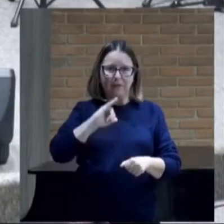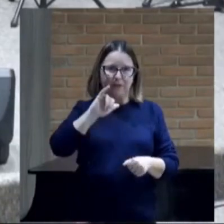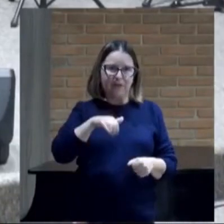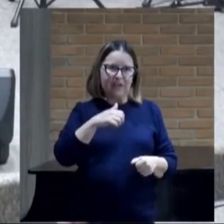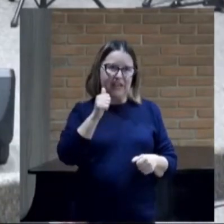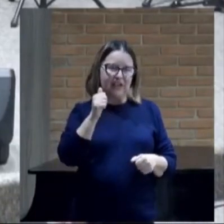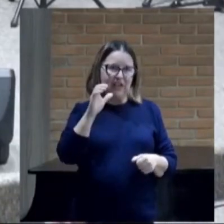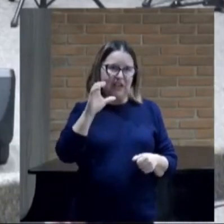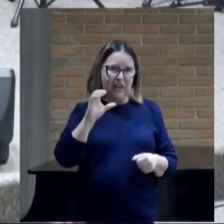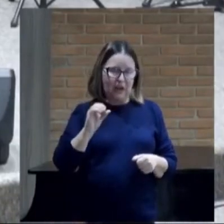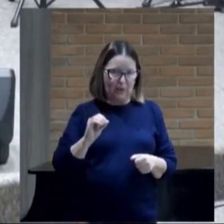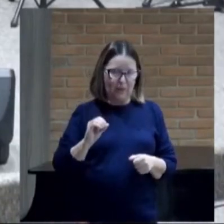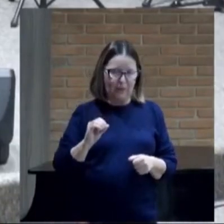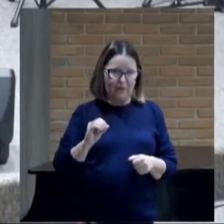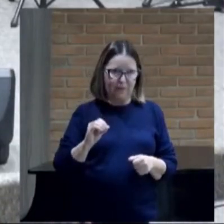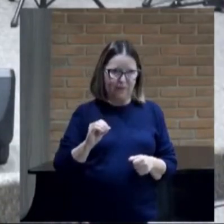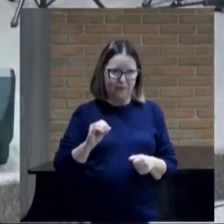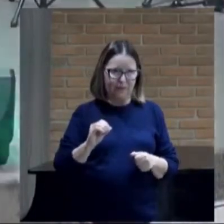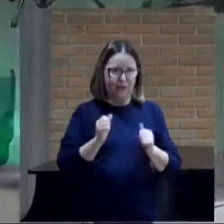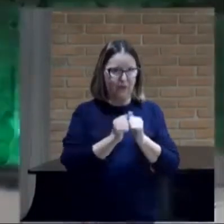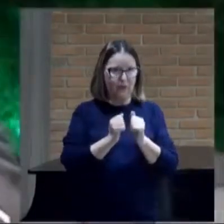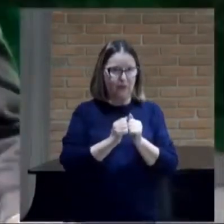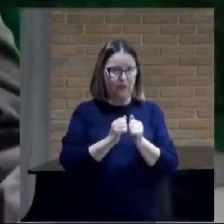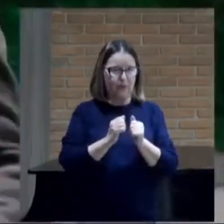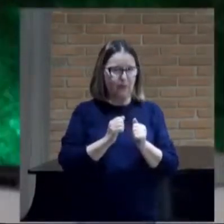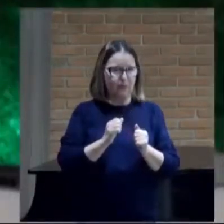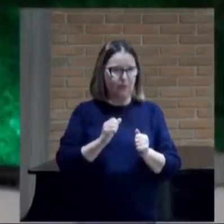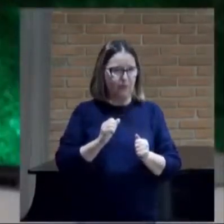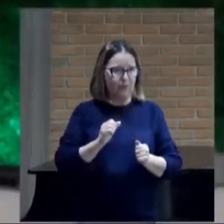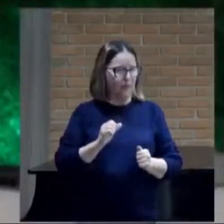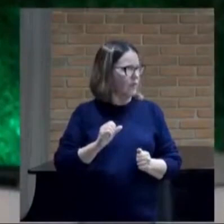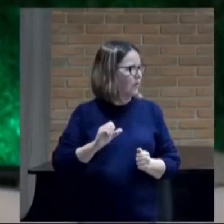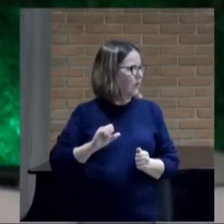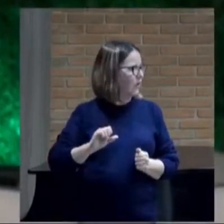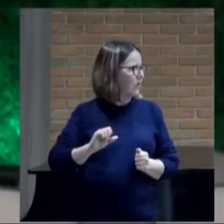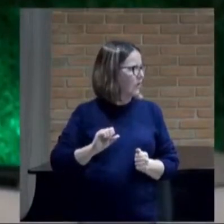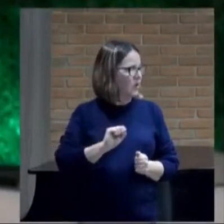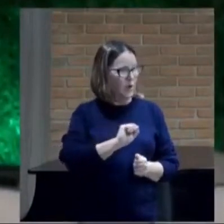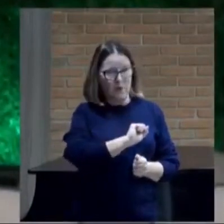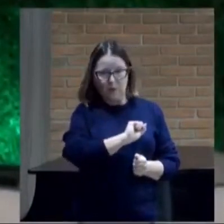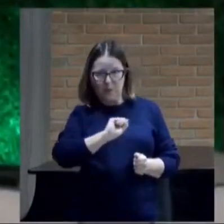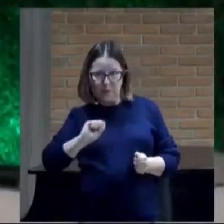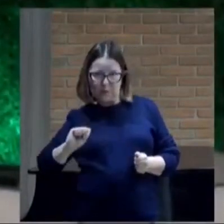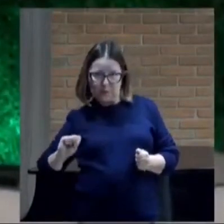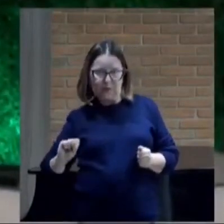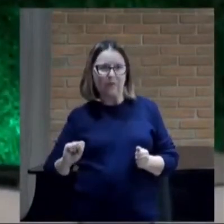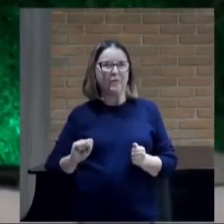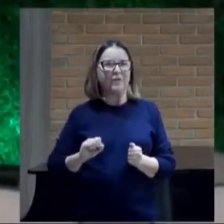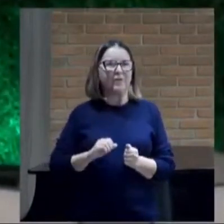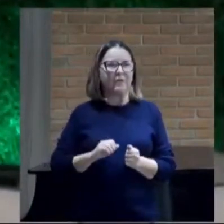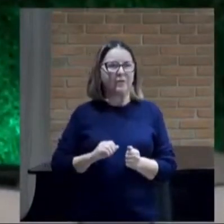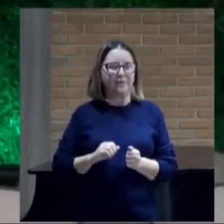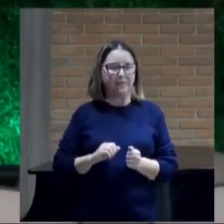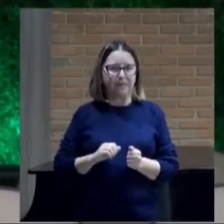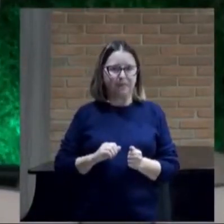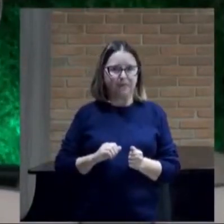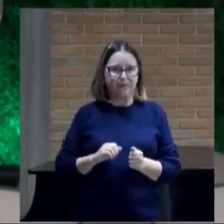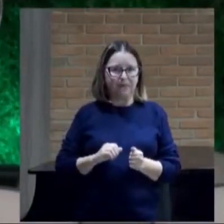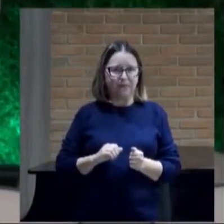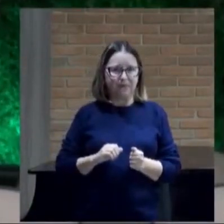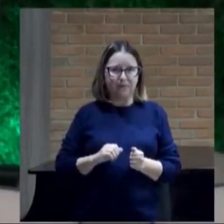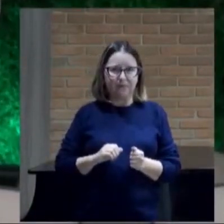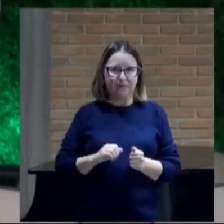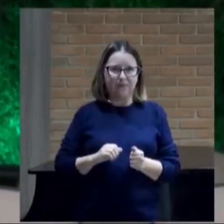com o seu sogro, Labão. Ninguém podia passar daqui pra lá, nem ir lá pra cá. É ali, naquela divisa da Síria.